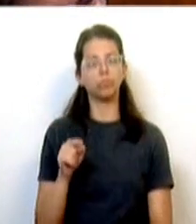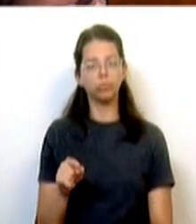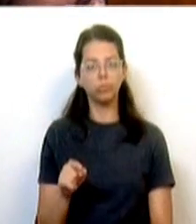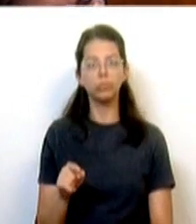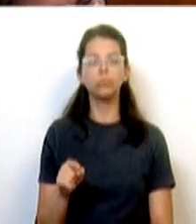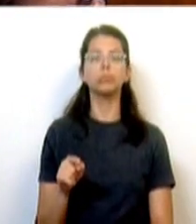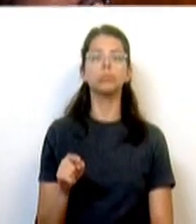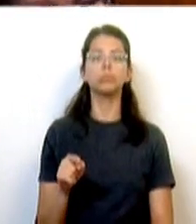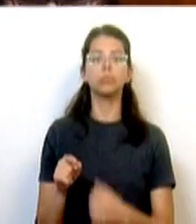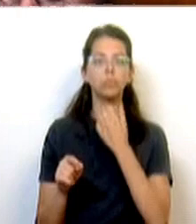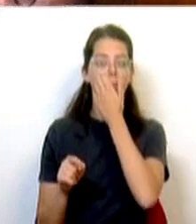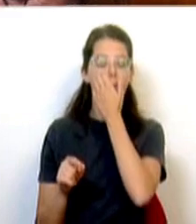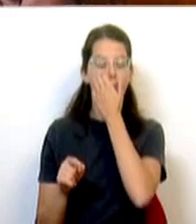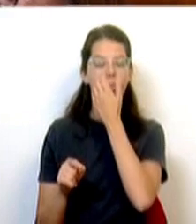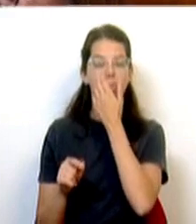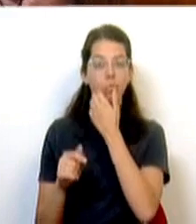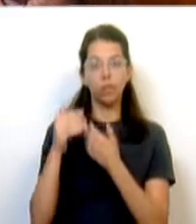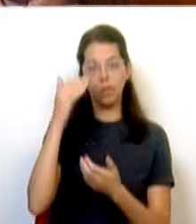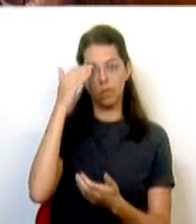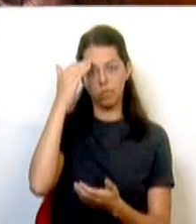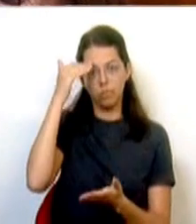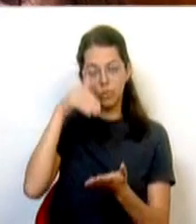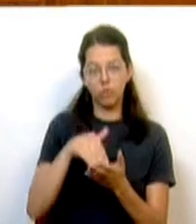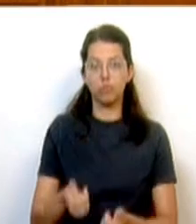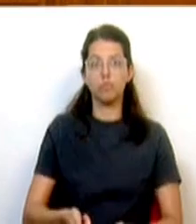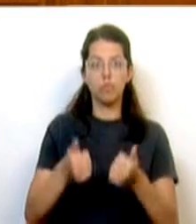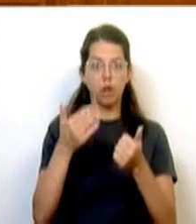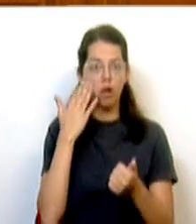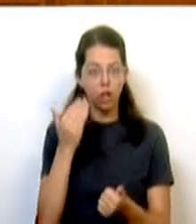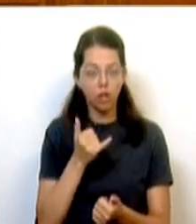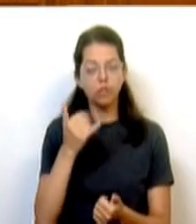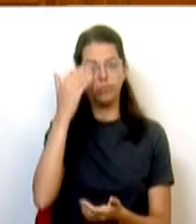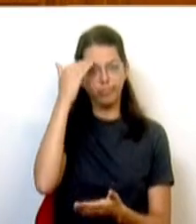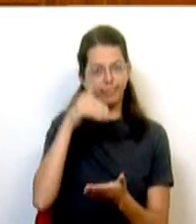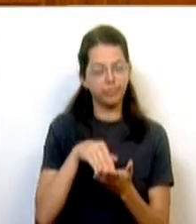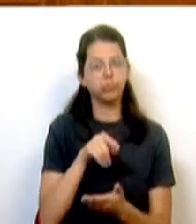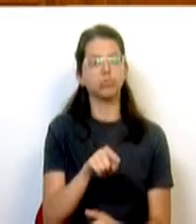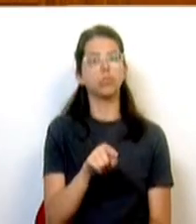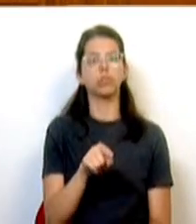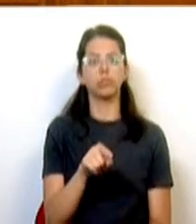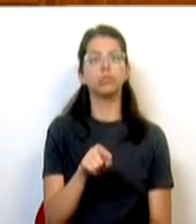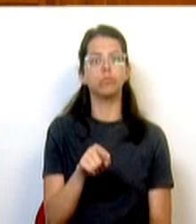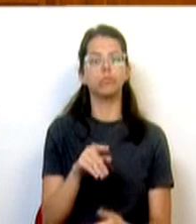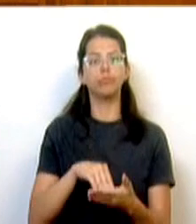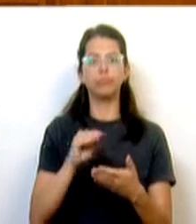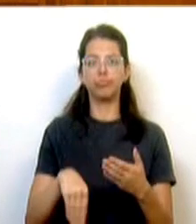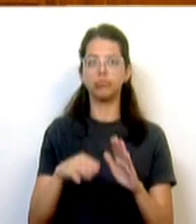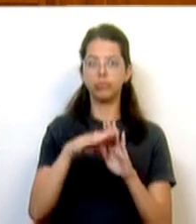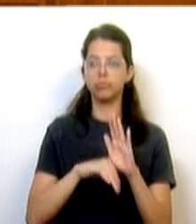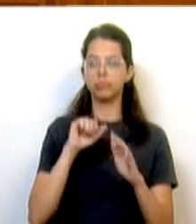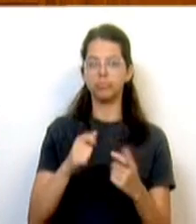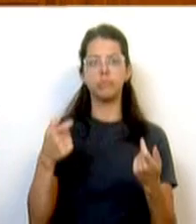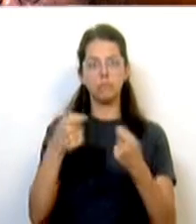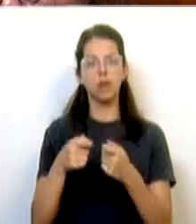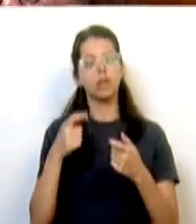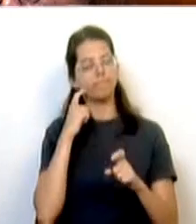procurar que os resultados sejam os melhores, sejam fixados pelos contratos de programa, sejam